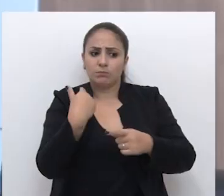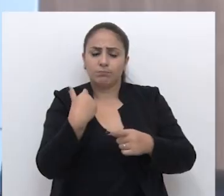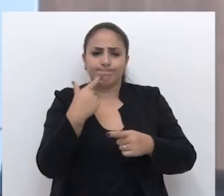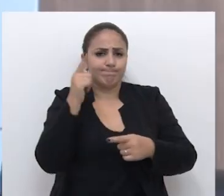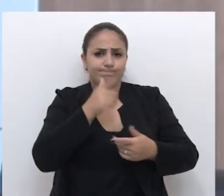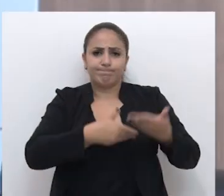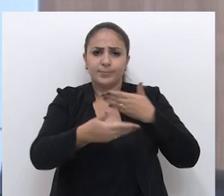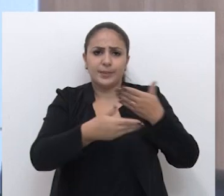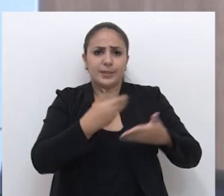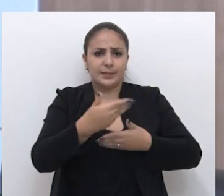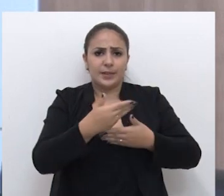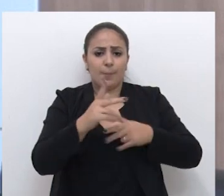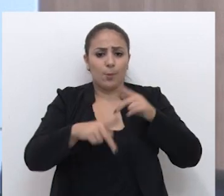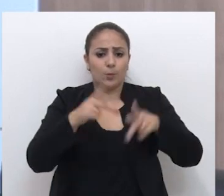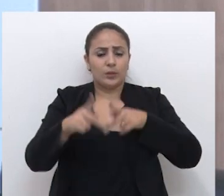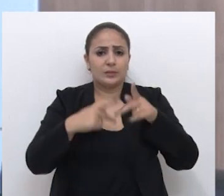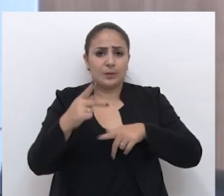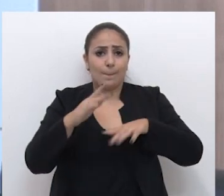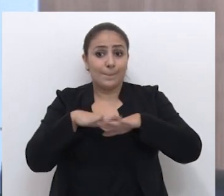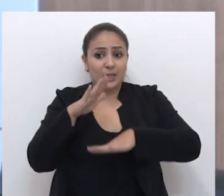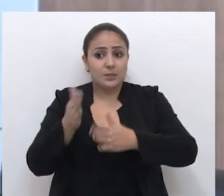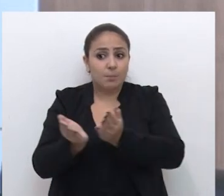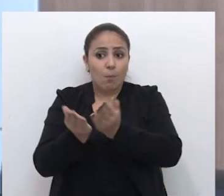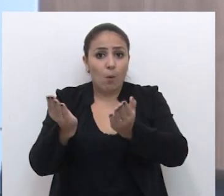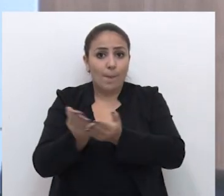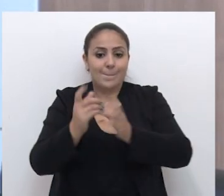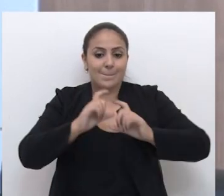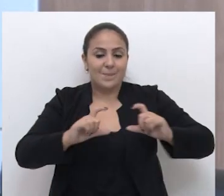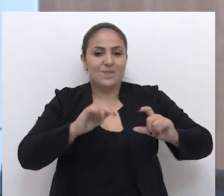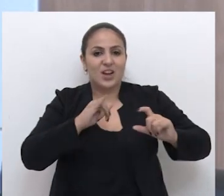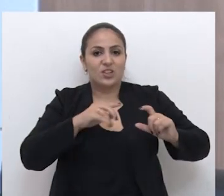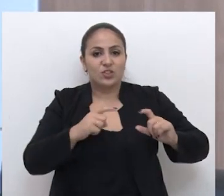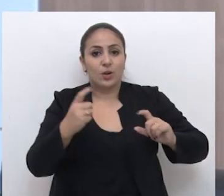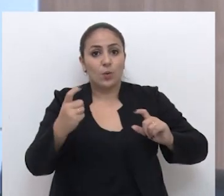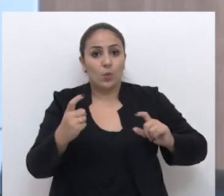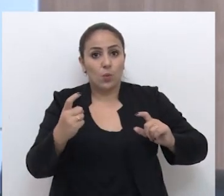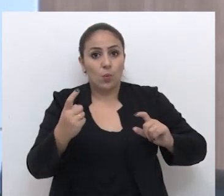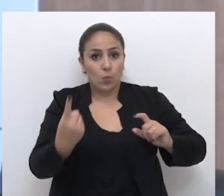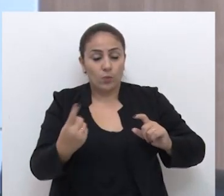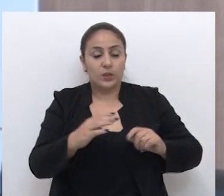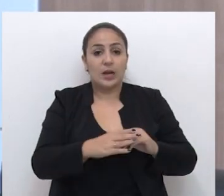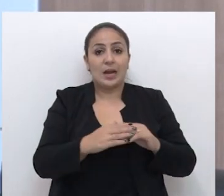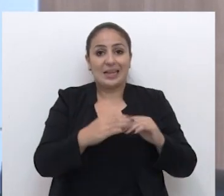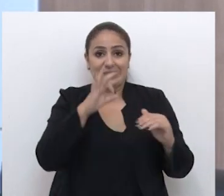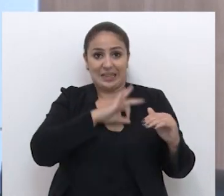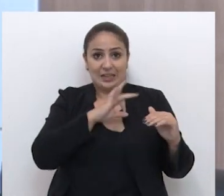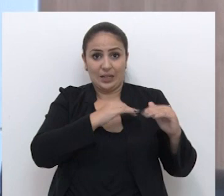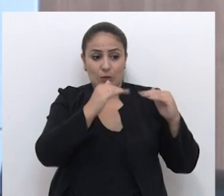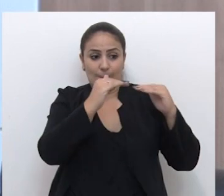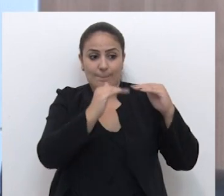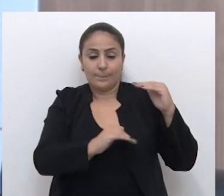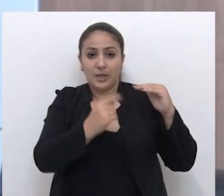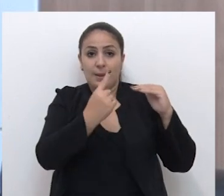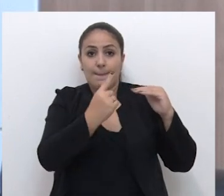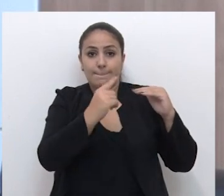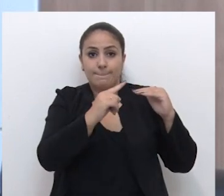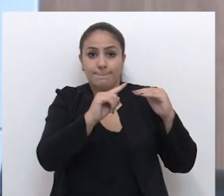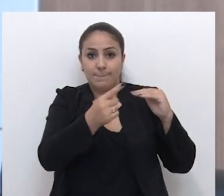não atende a população do faixa 1, né? Que é a população mais pobre, né? Que ganha abaixo de 1.600 reais. Então,